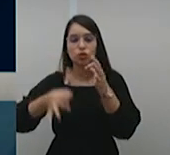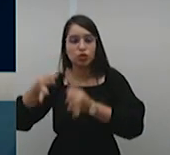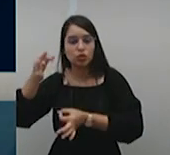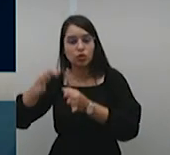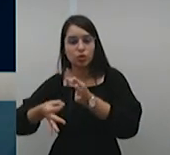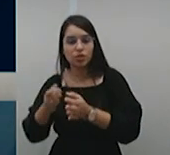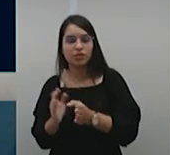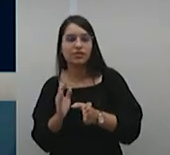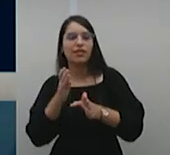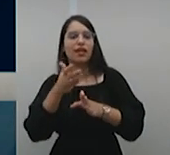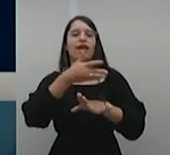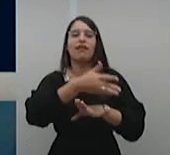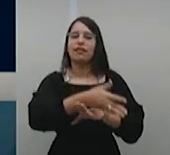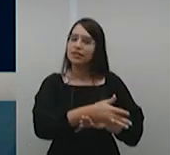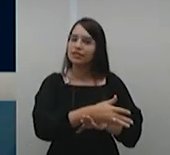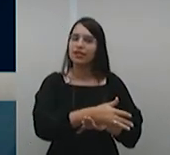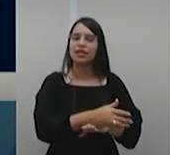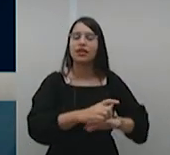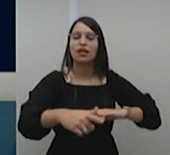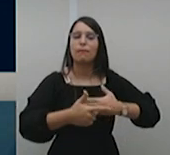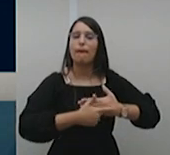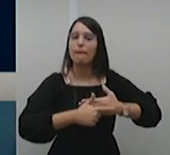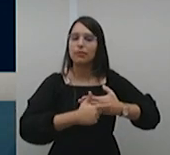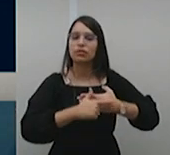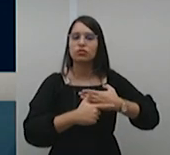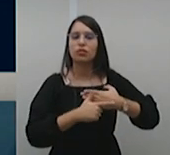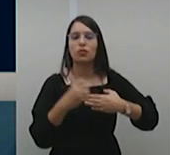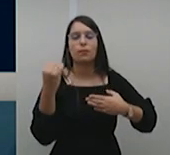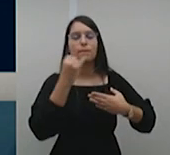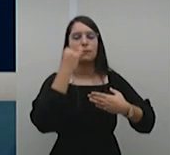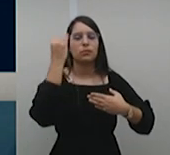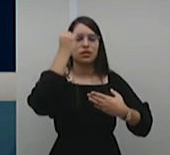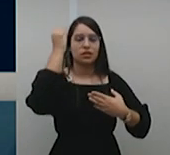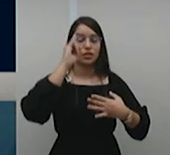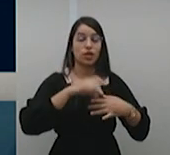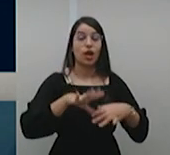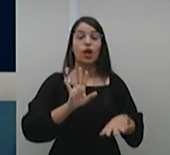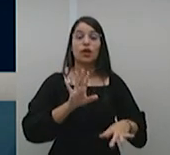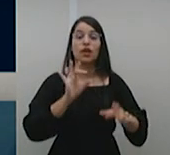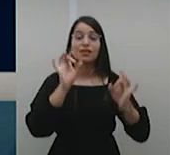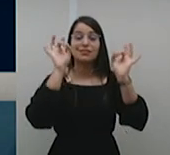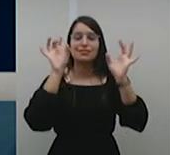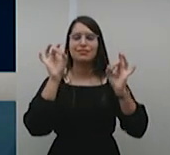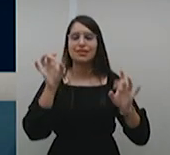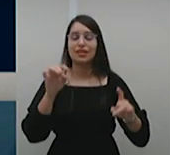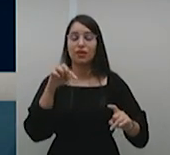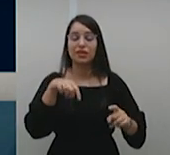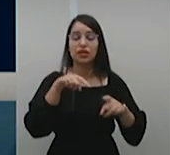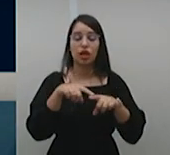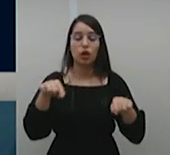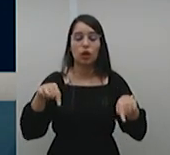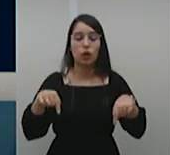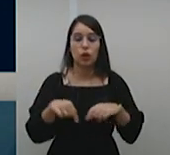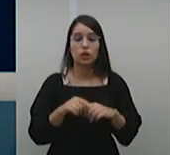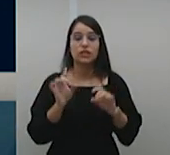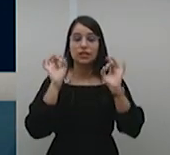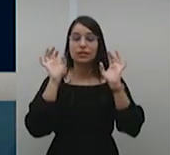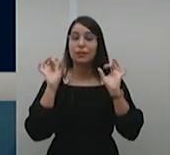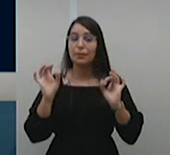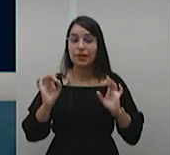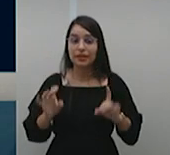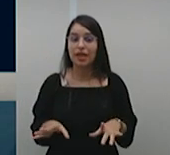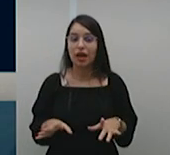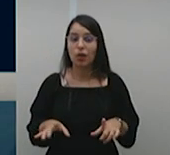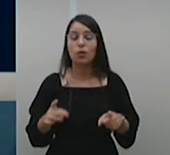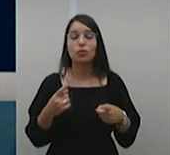infraconstitucional e, especialmente, o desta Corte Especial, na construção de precedentes